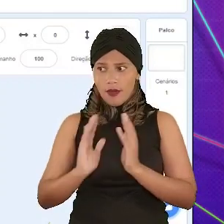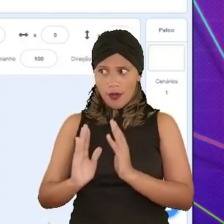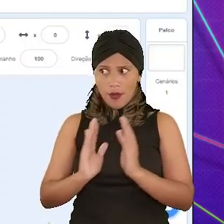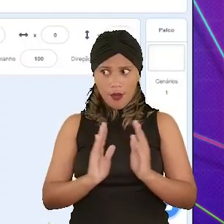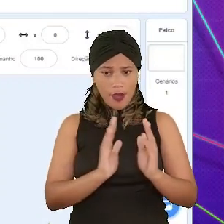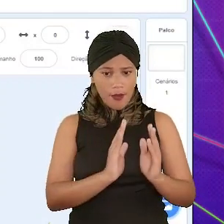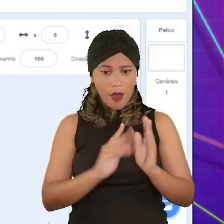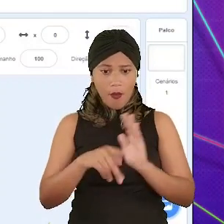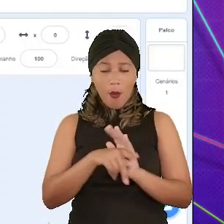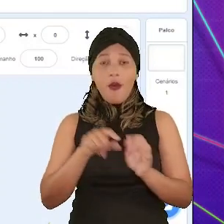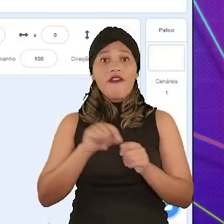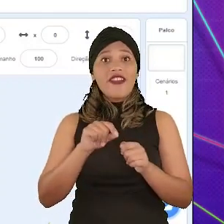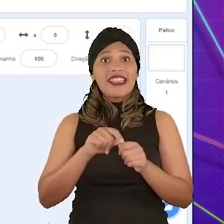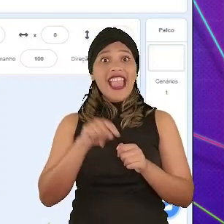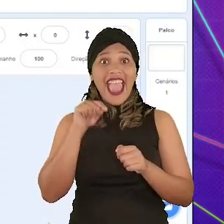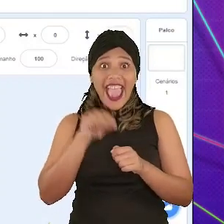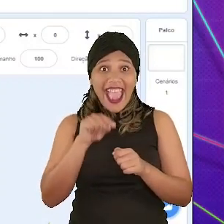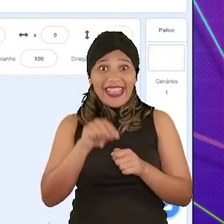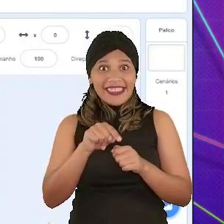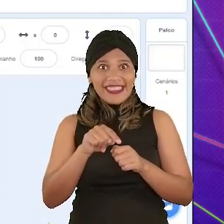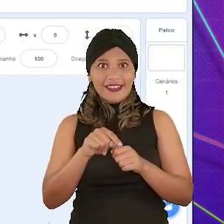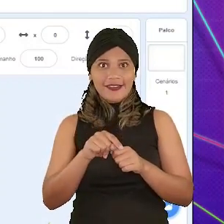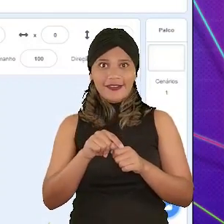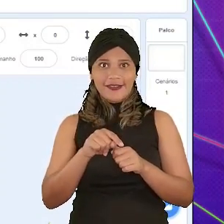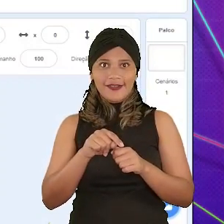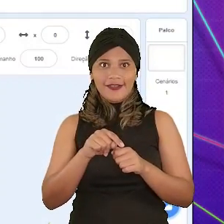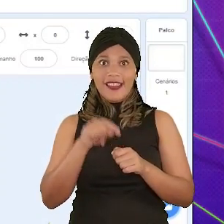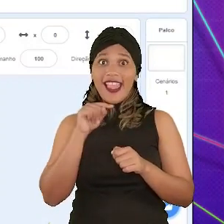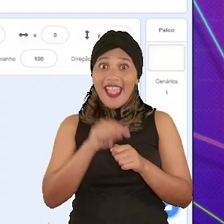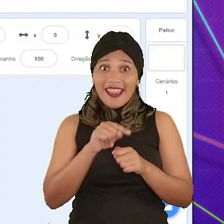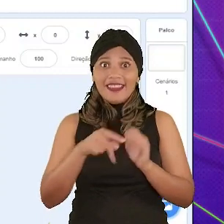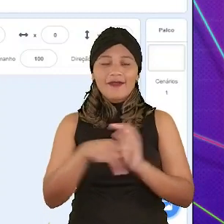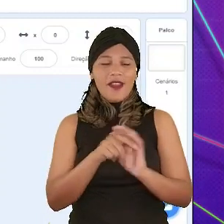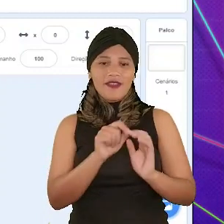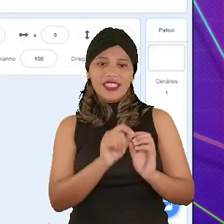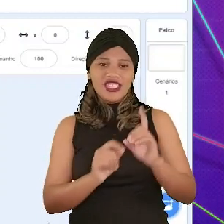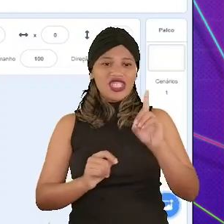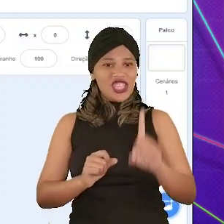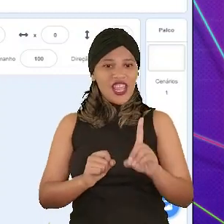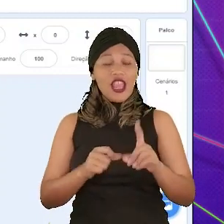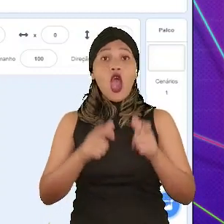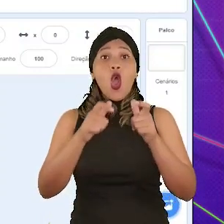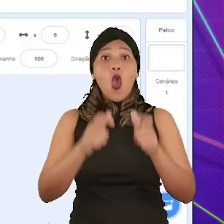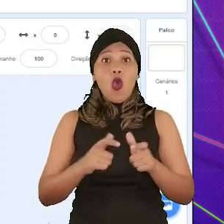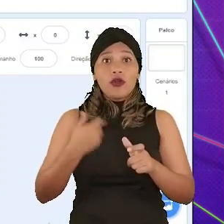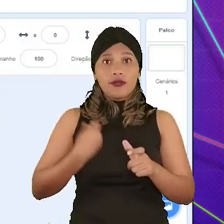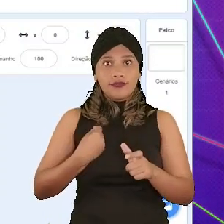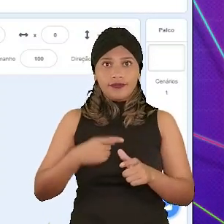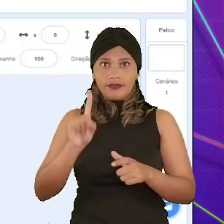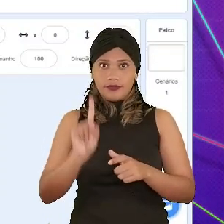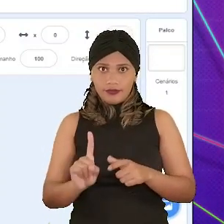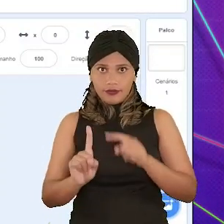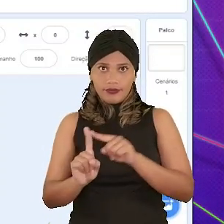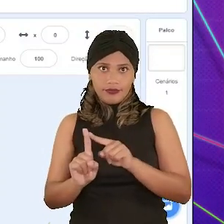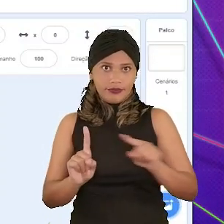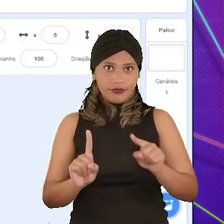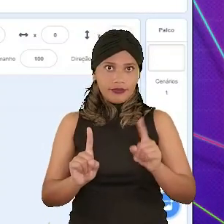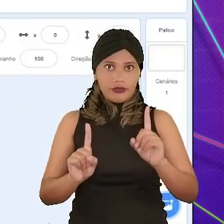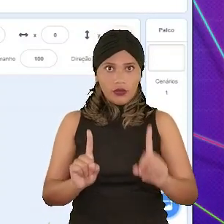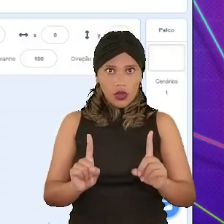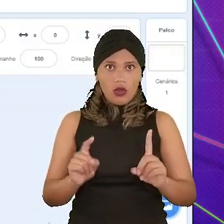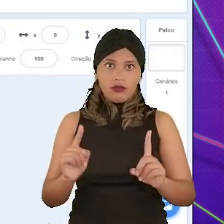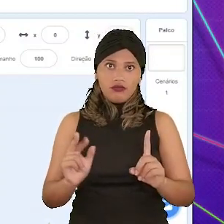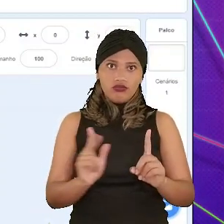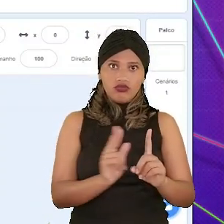aqui que nós veremos as sequências de sprites que vão fazer essa animação. A barra direita ainda nos dá informação sobre onde o nosso personagem está no palco,